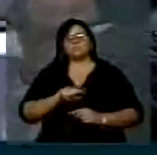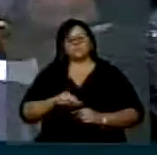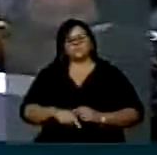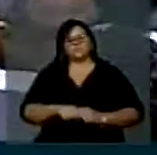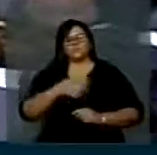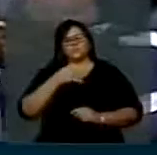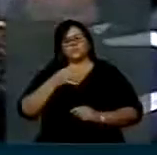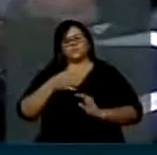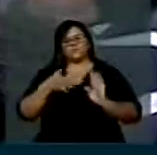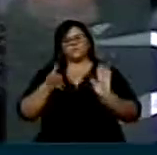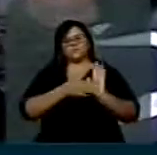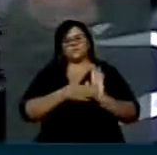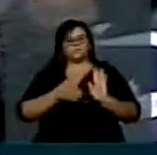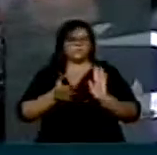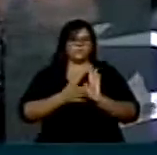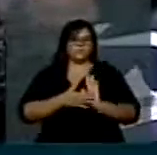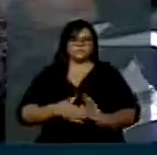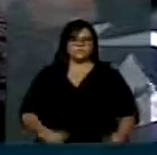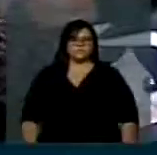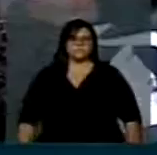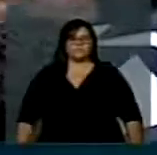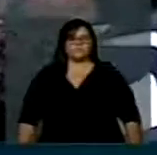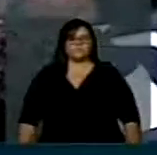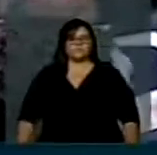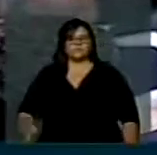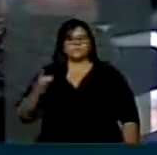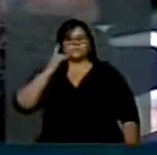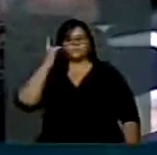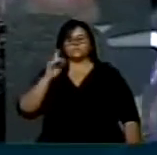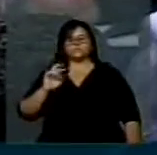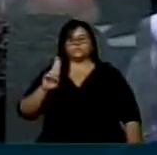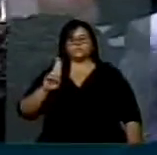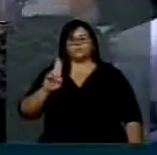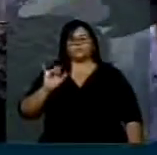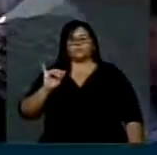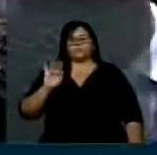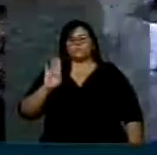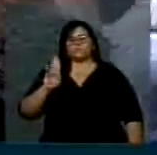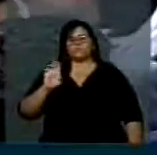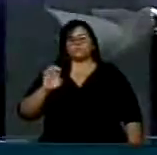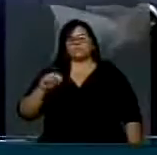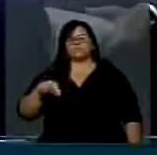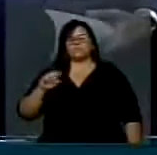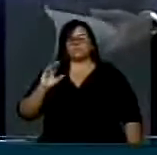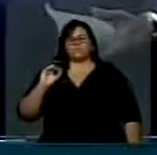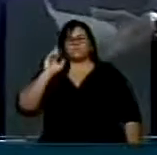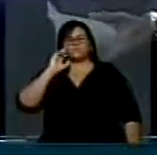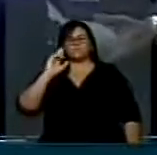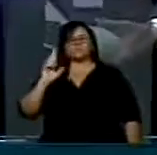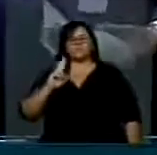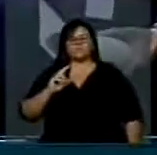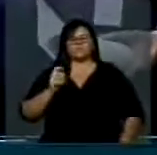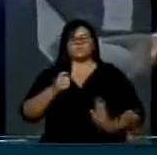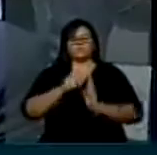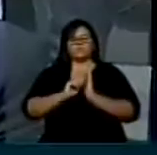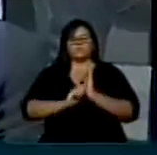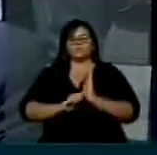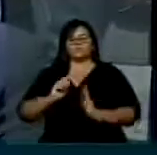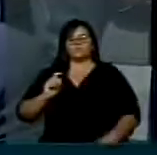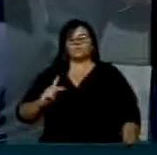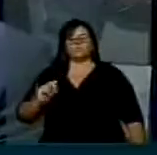proposta... Sr. Presidente, deputado Rui com a palavra, excelência. Sr. Relator, deputado Paulo Teixeira,